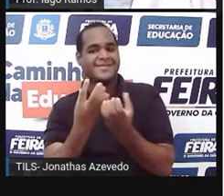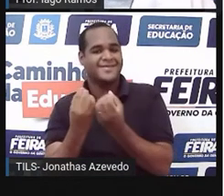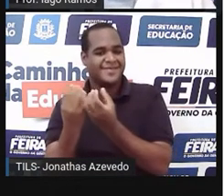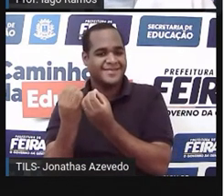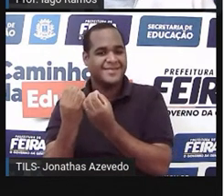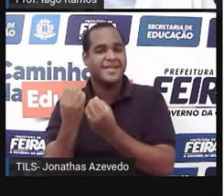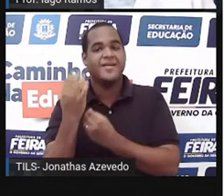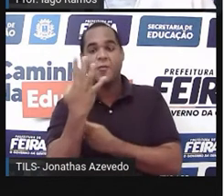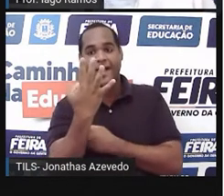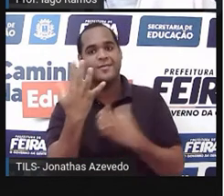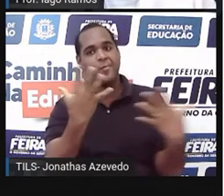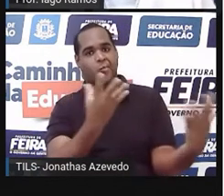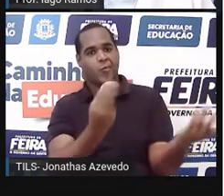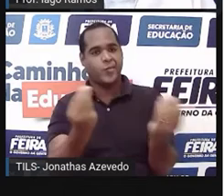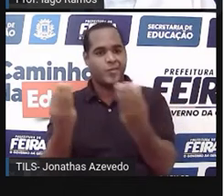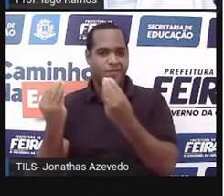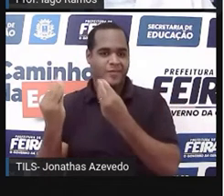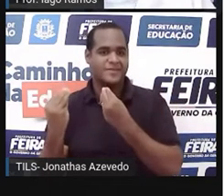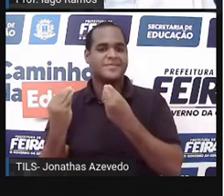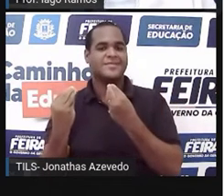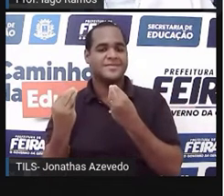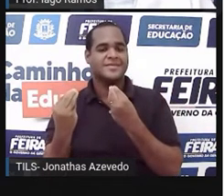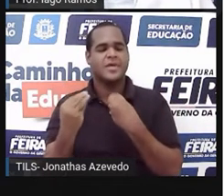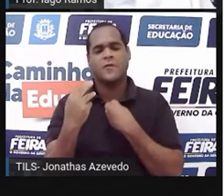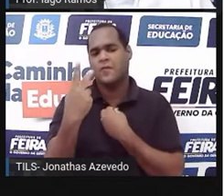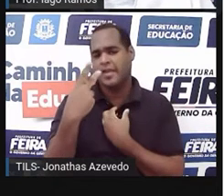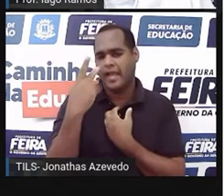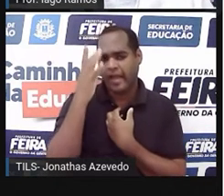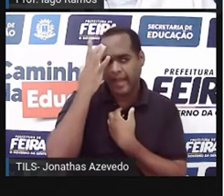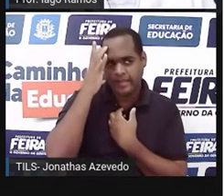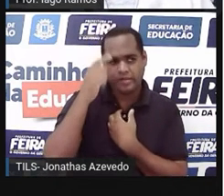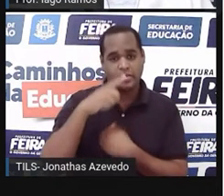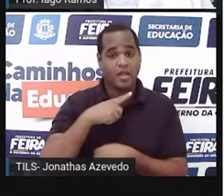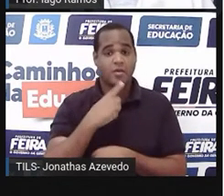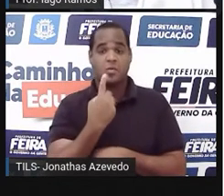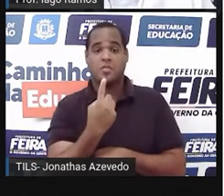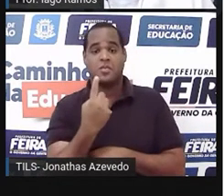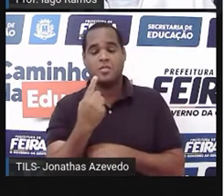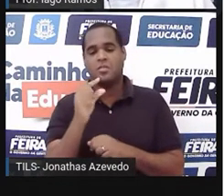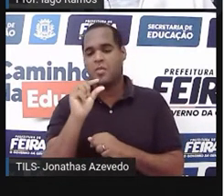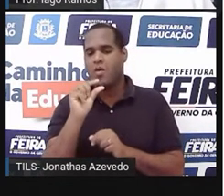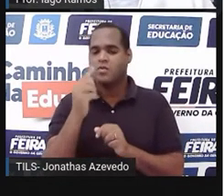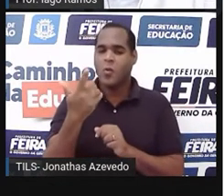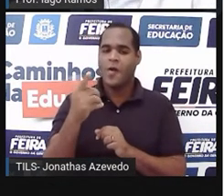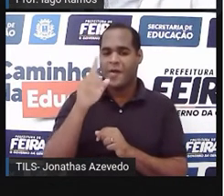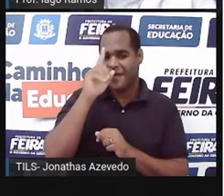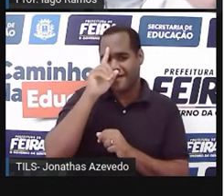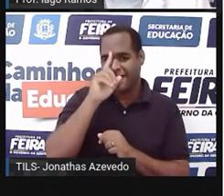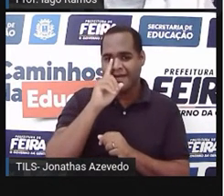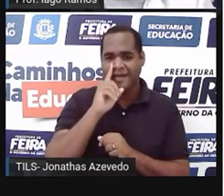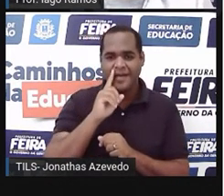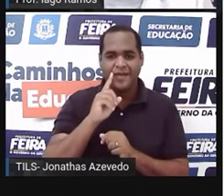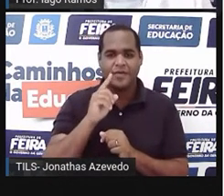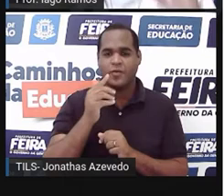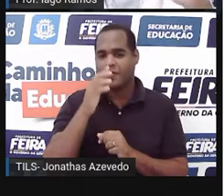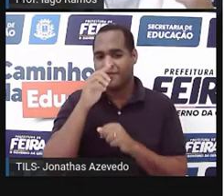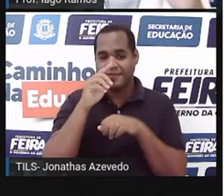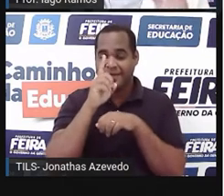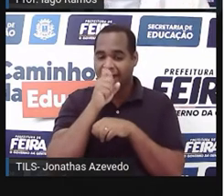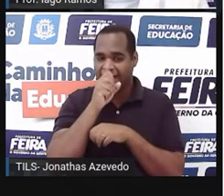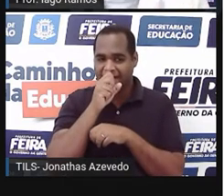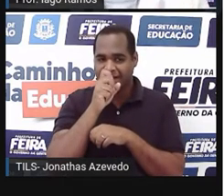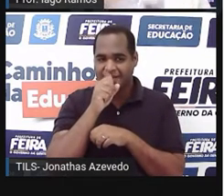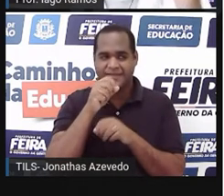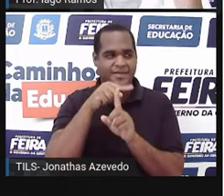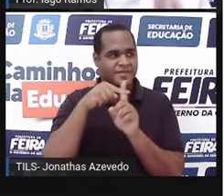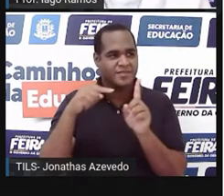e o quatro bastante, mas se você acha que é o número um para pouco ou dois para metade, calma, fica